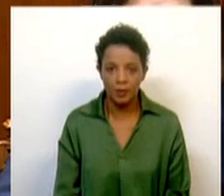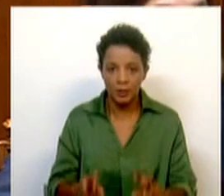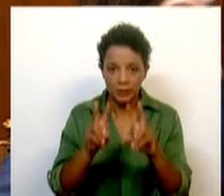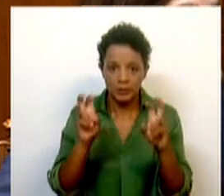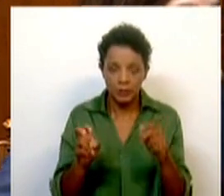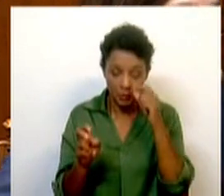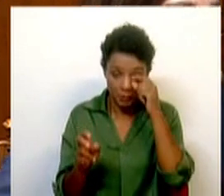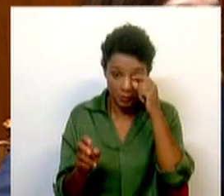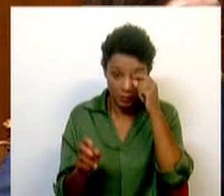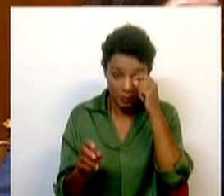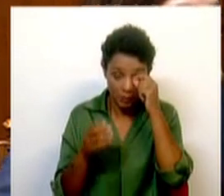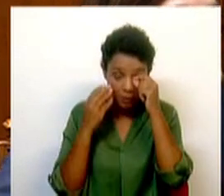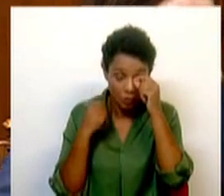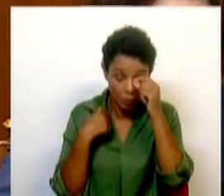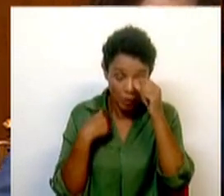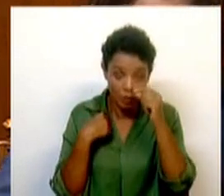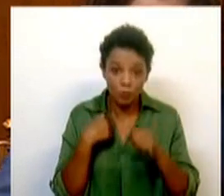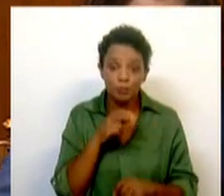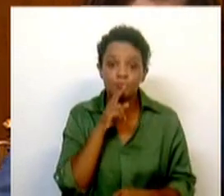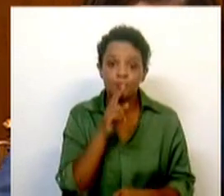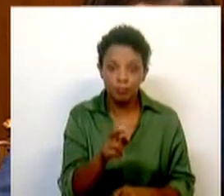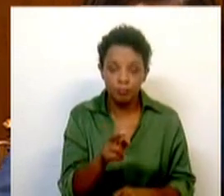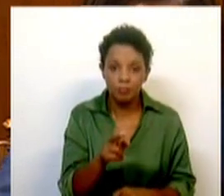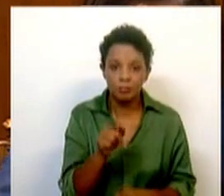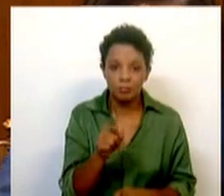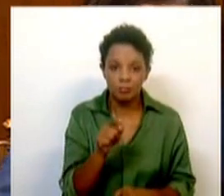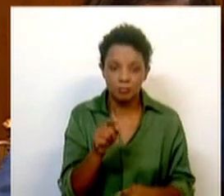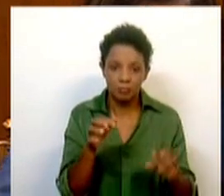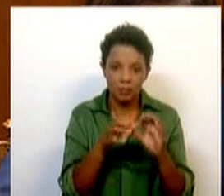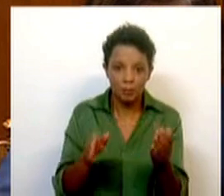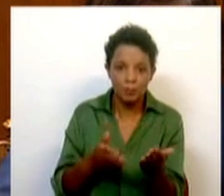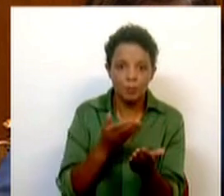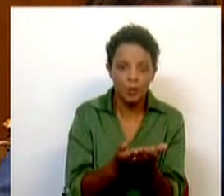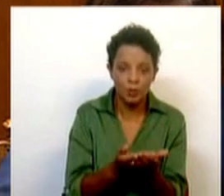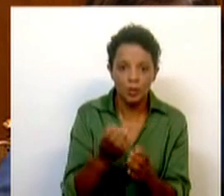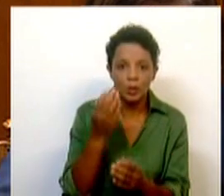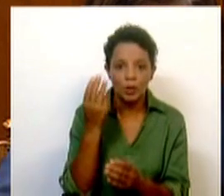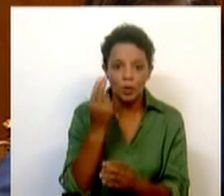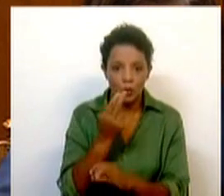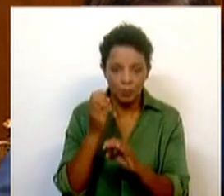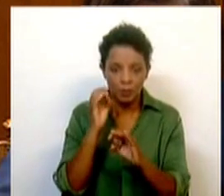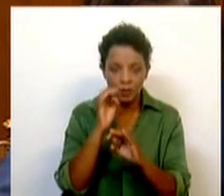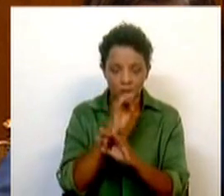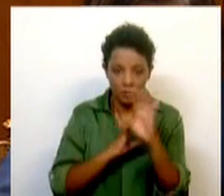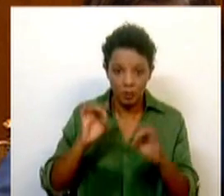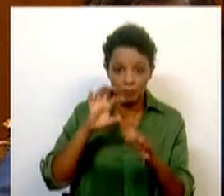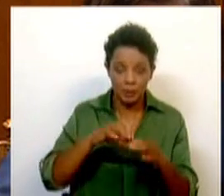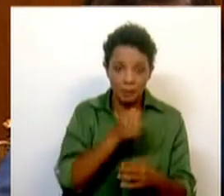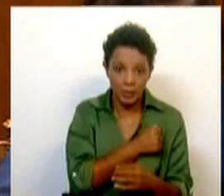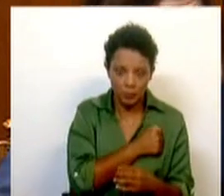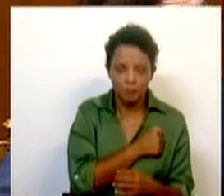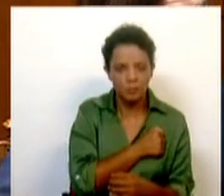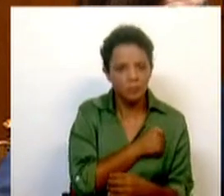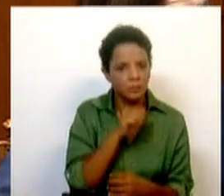matéria de... se eu acho mesmo que haverá respostas a esta sugestão de uma iniciativa europeia em matéria de habitação, acho que sim. Acho que é